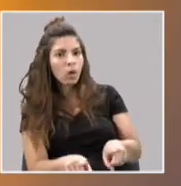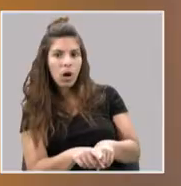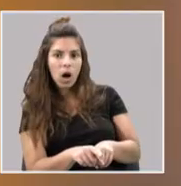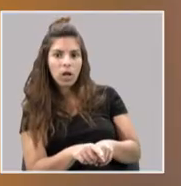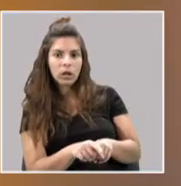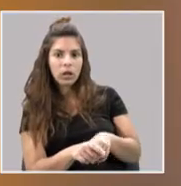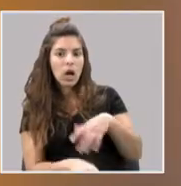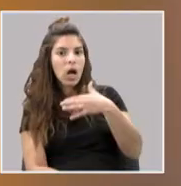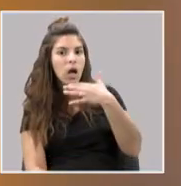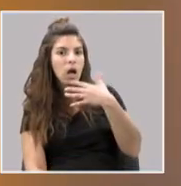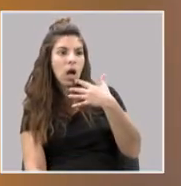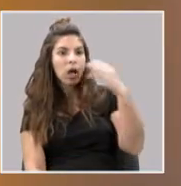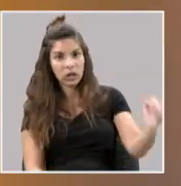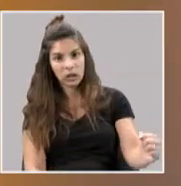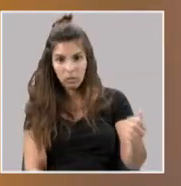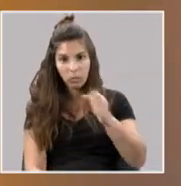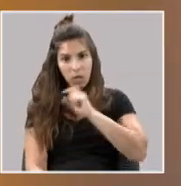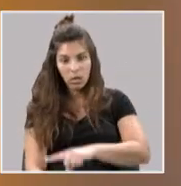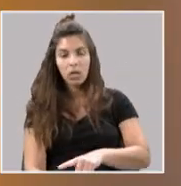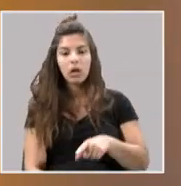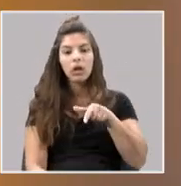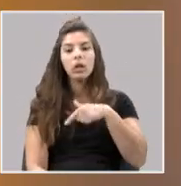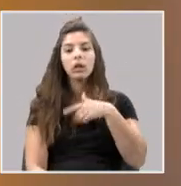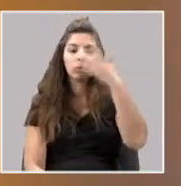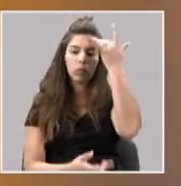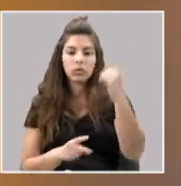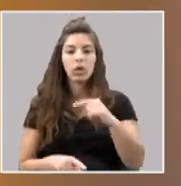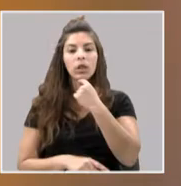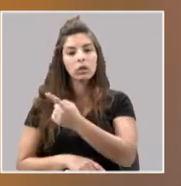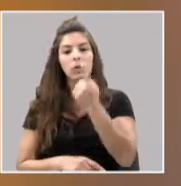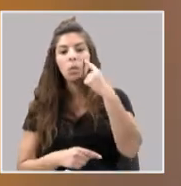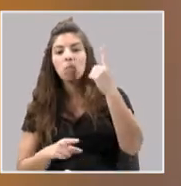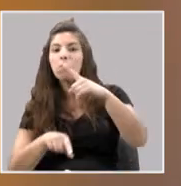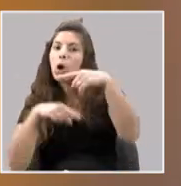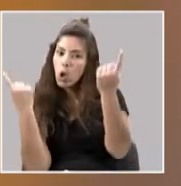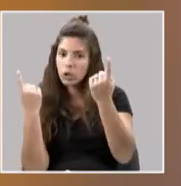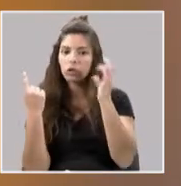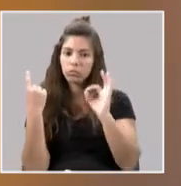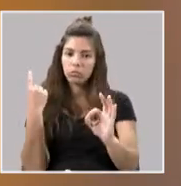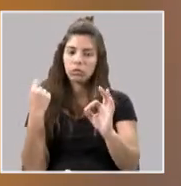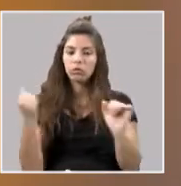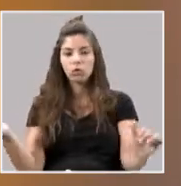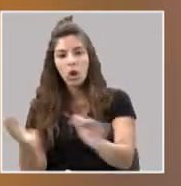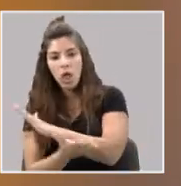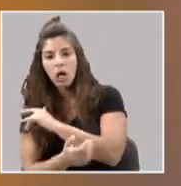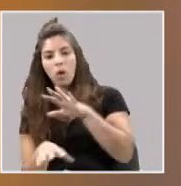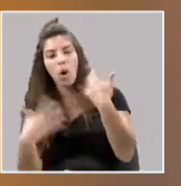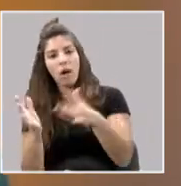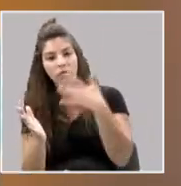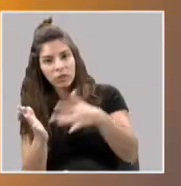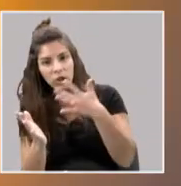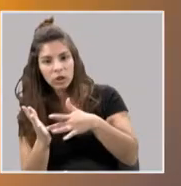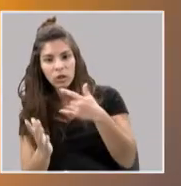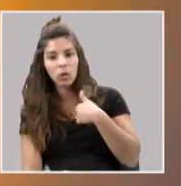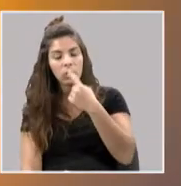feita. Quando eu entreguei a versão final do trabalho à professora Ana Leal, ela lê-lhe disse, tu tens que mostrar isto a alguém, tens que mandar isto para um jornal, para uma